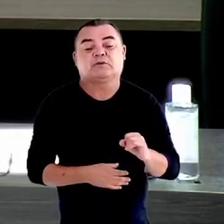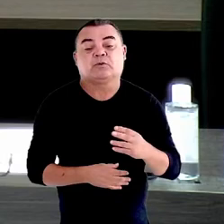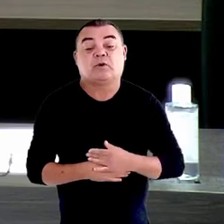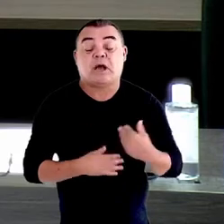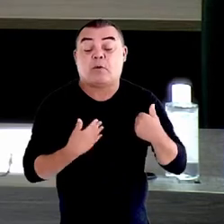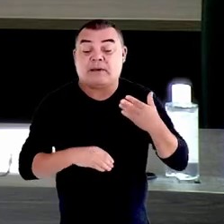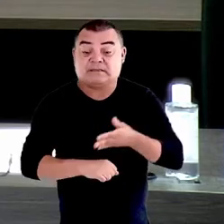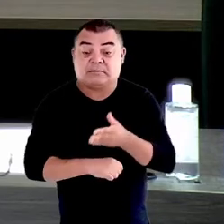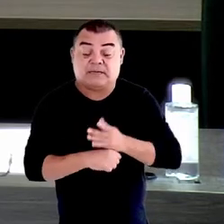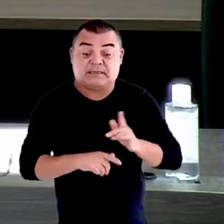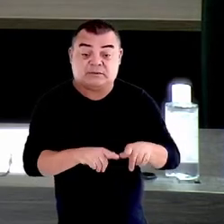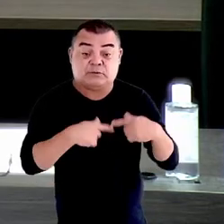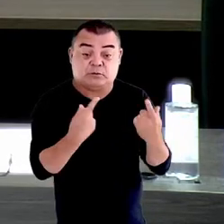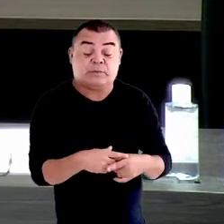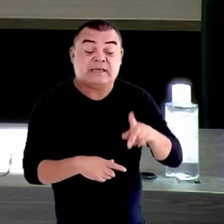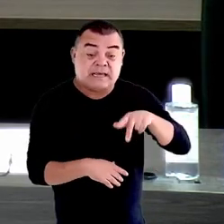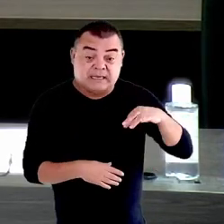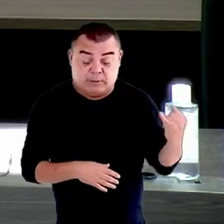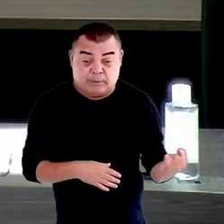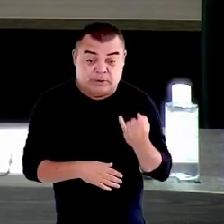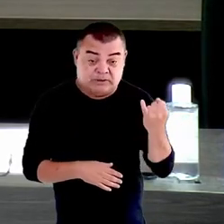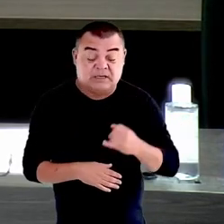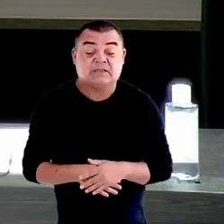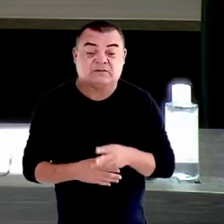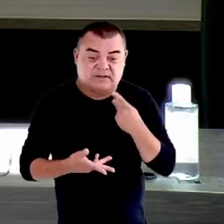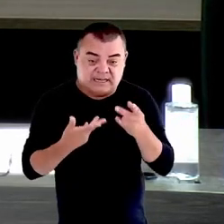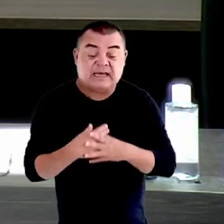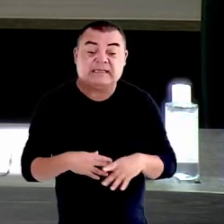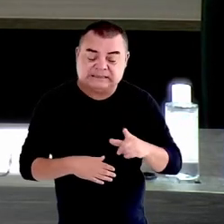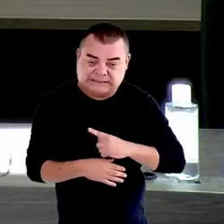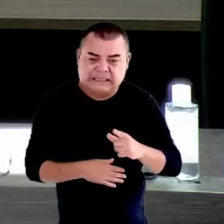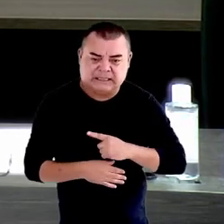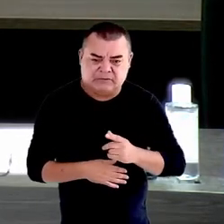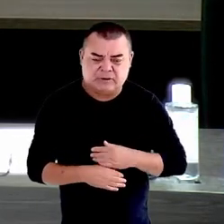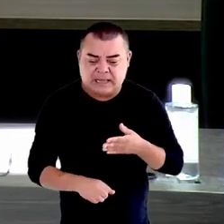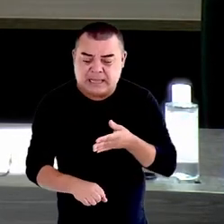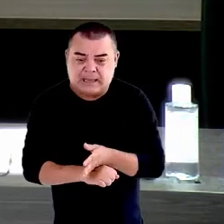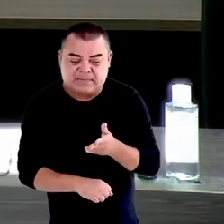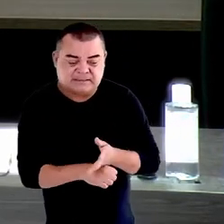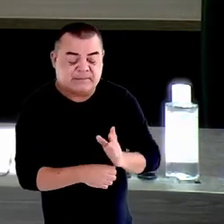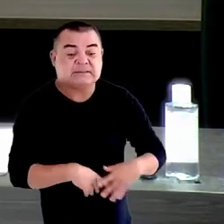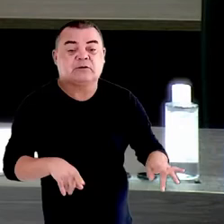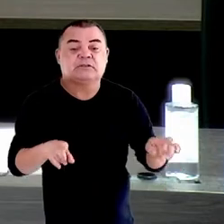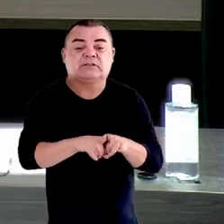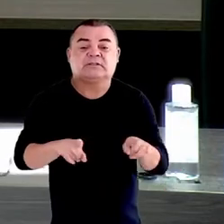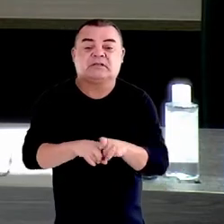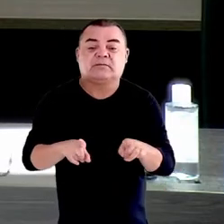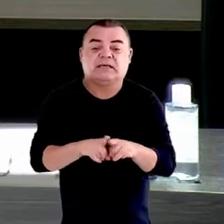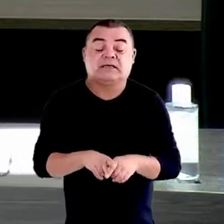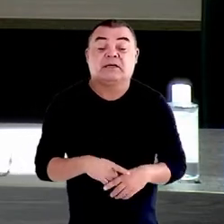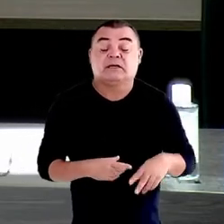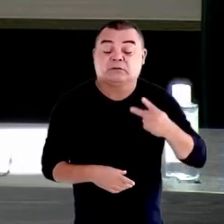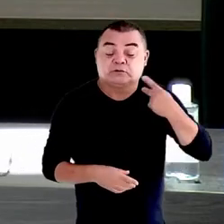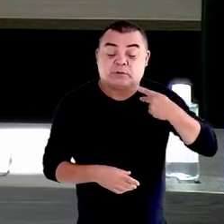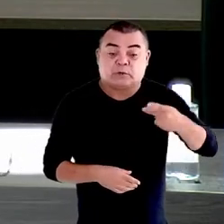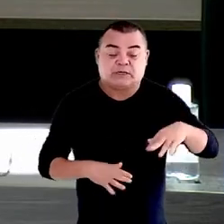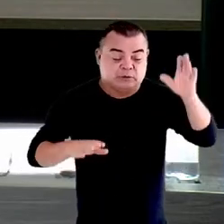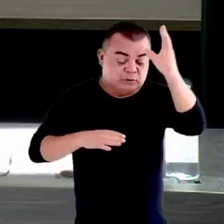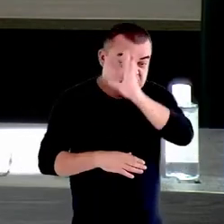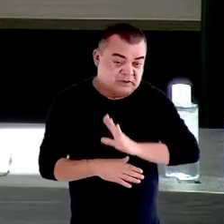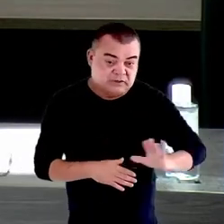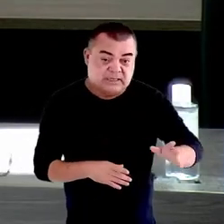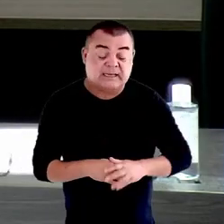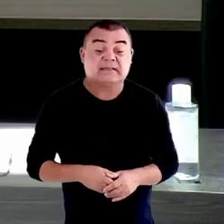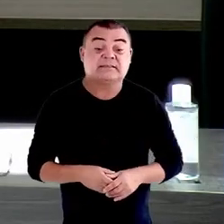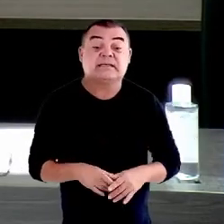No que é importante dizer, houve uma participação também dos respectivos procuradores gerais e